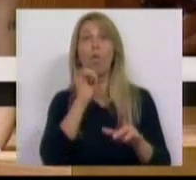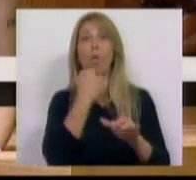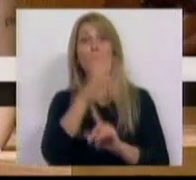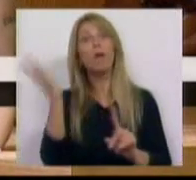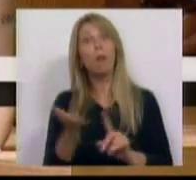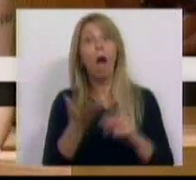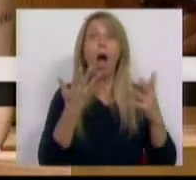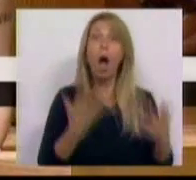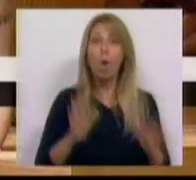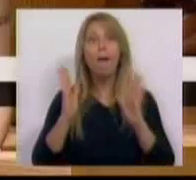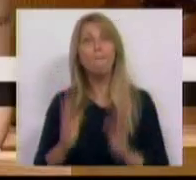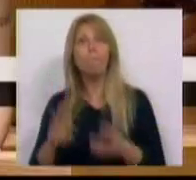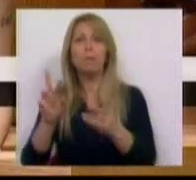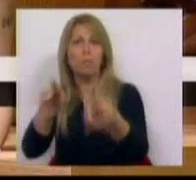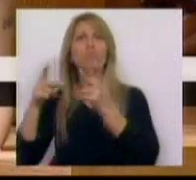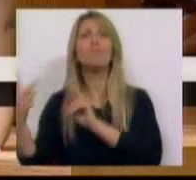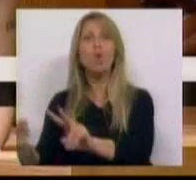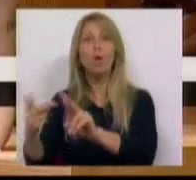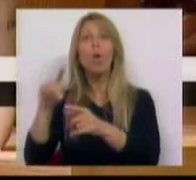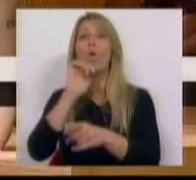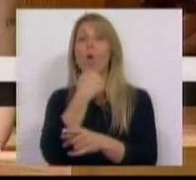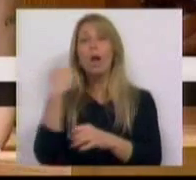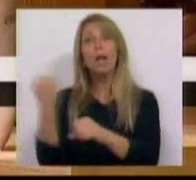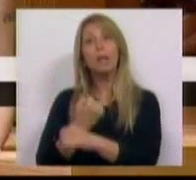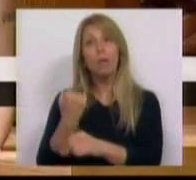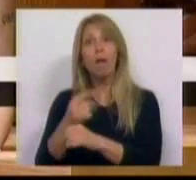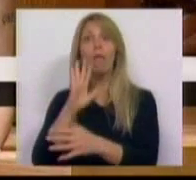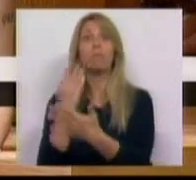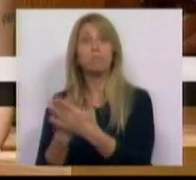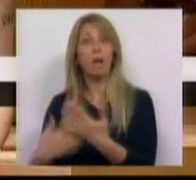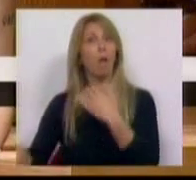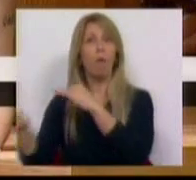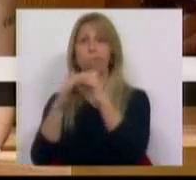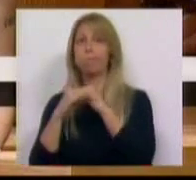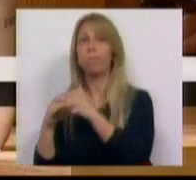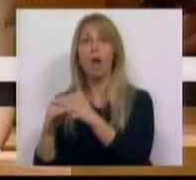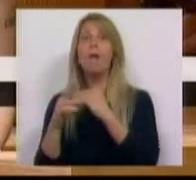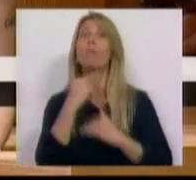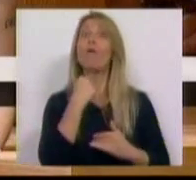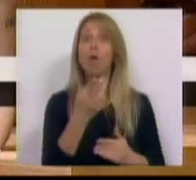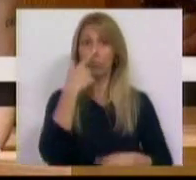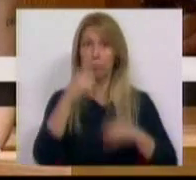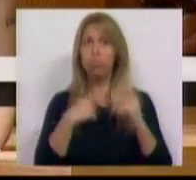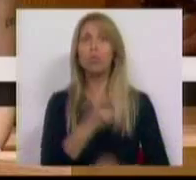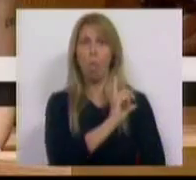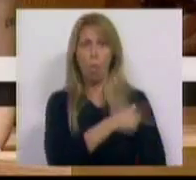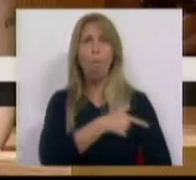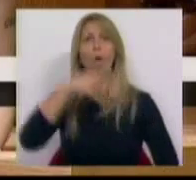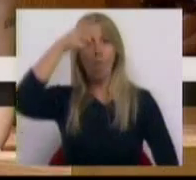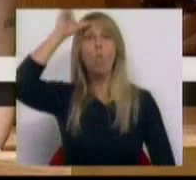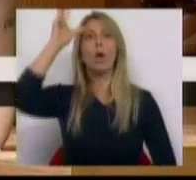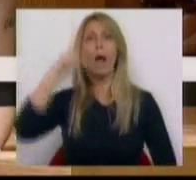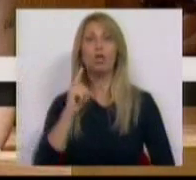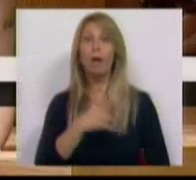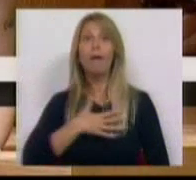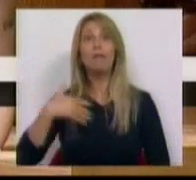no Código do Trabalho, denunciado na Subcomissão de Igualdade, pela voz de um corajoso transexual, cuja história